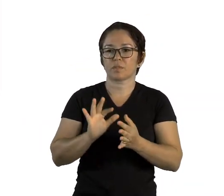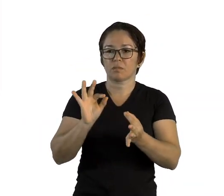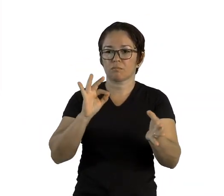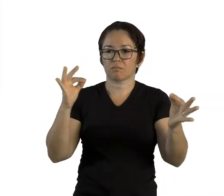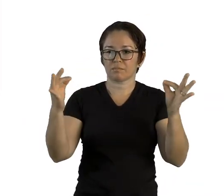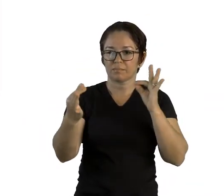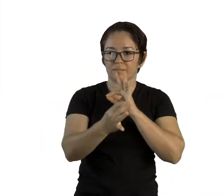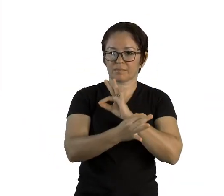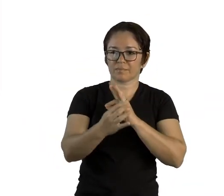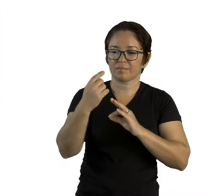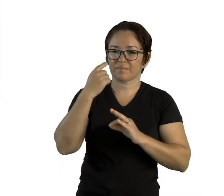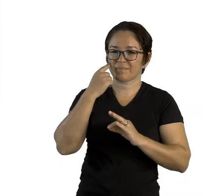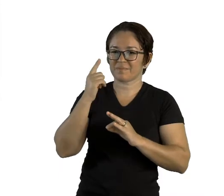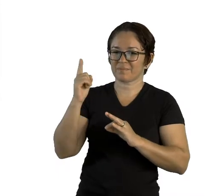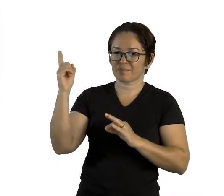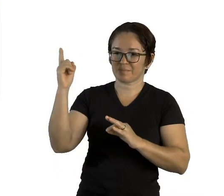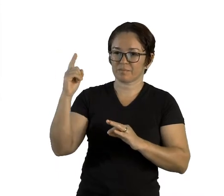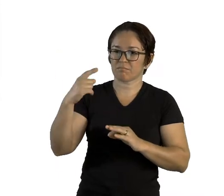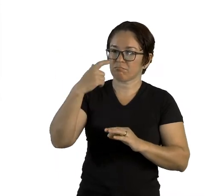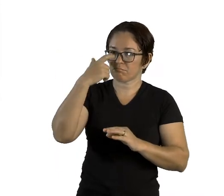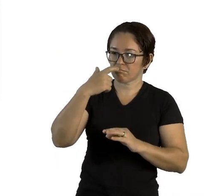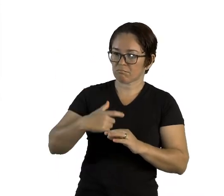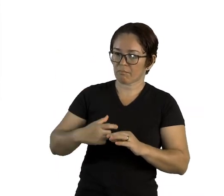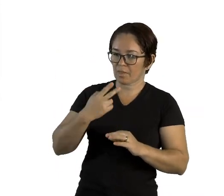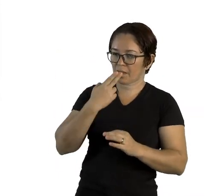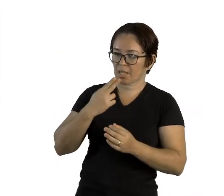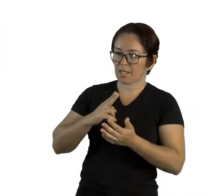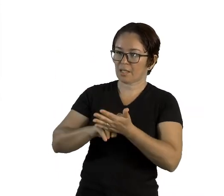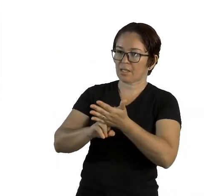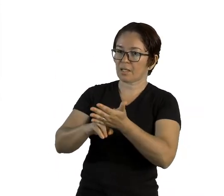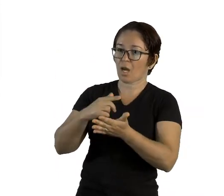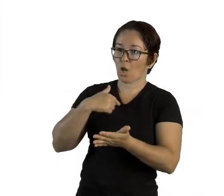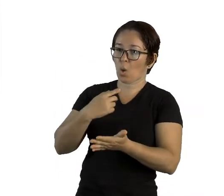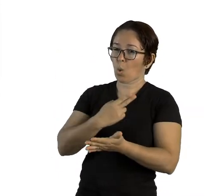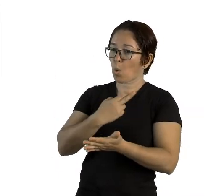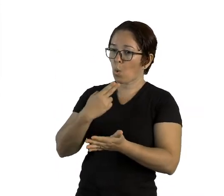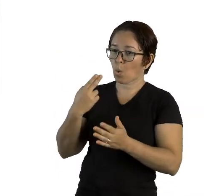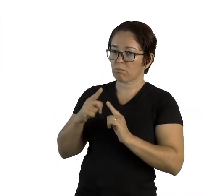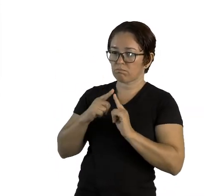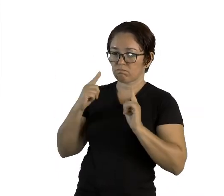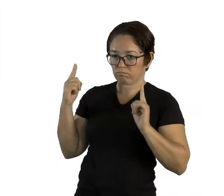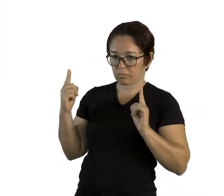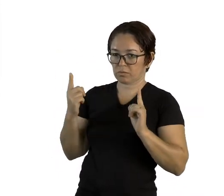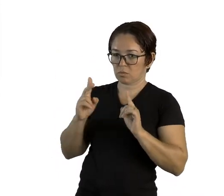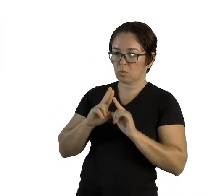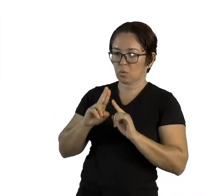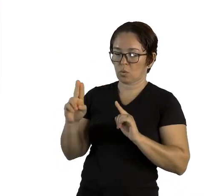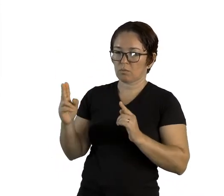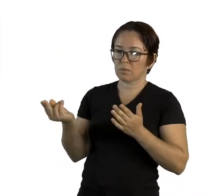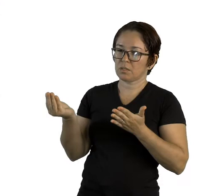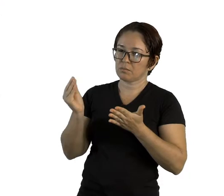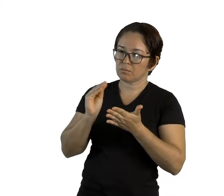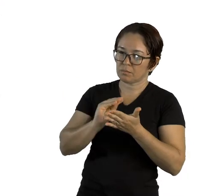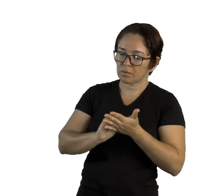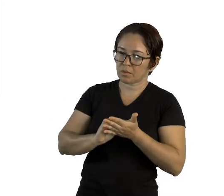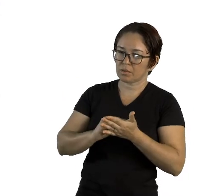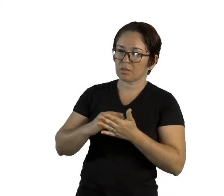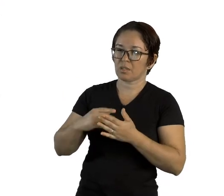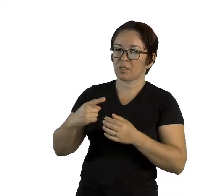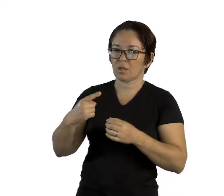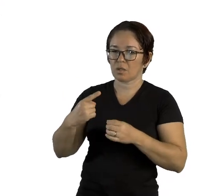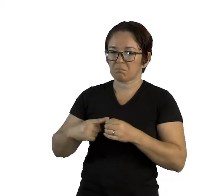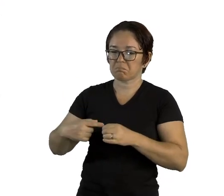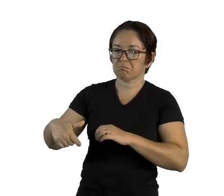que é a pessoa que escreve a carta, escreva o nome completo. Coloque o endereço, a cidade, a sigla do